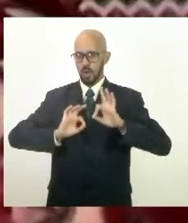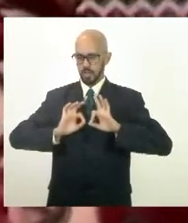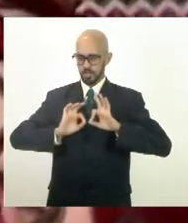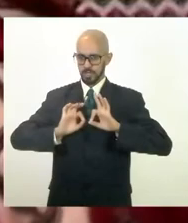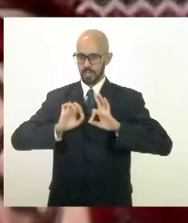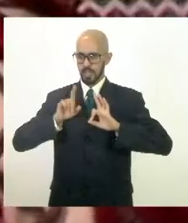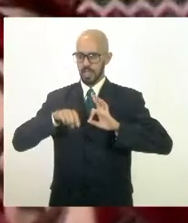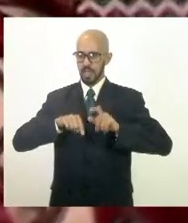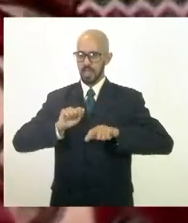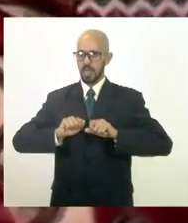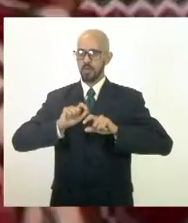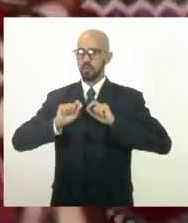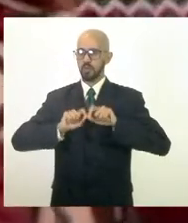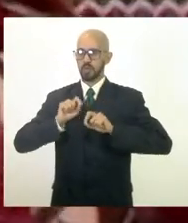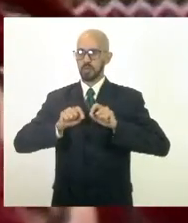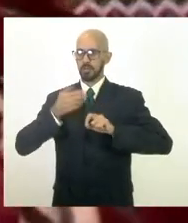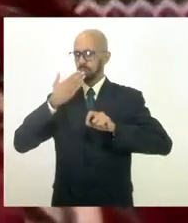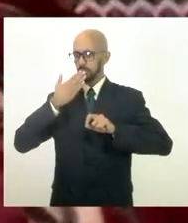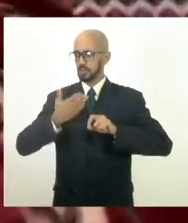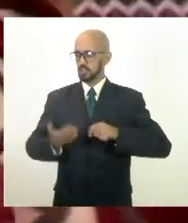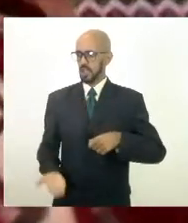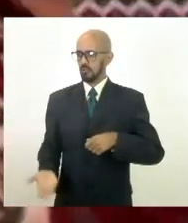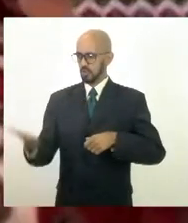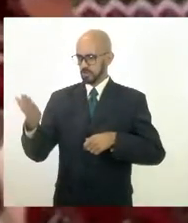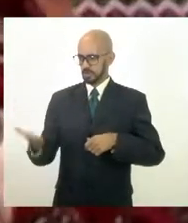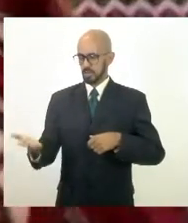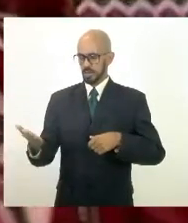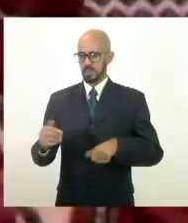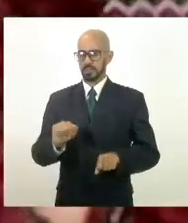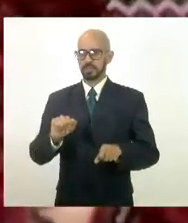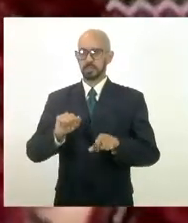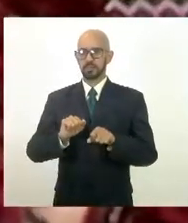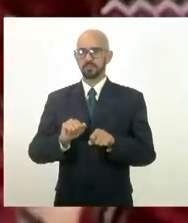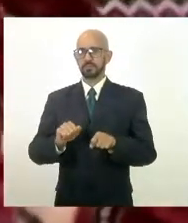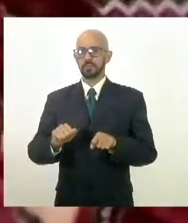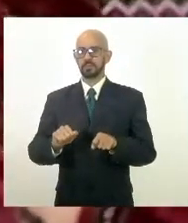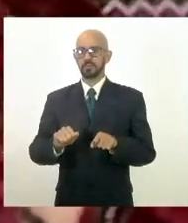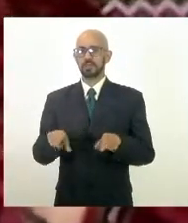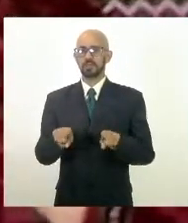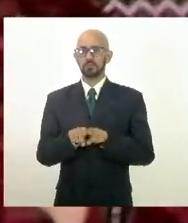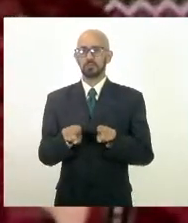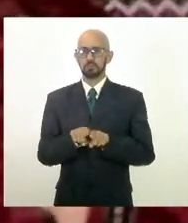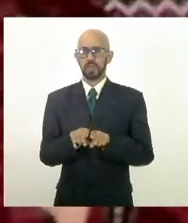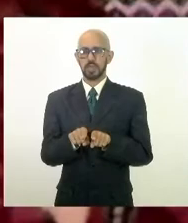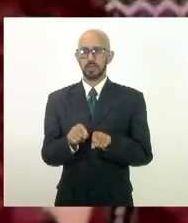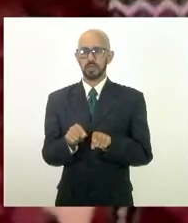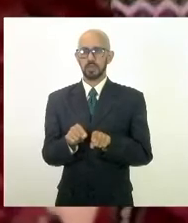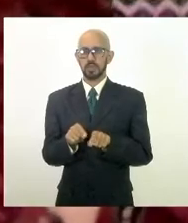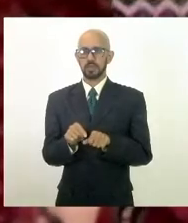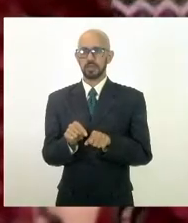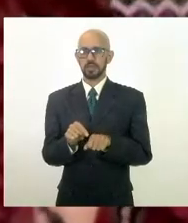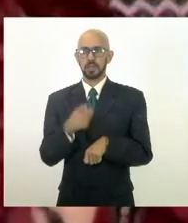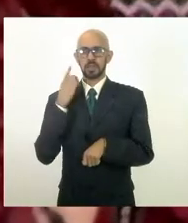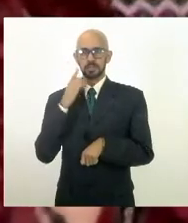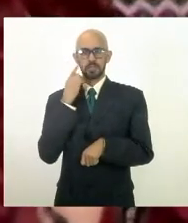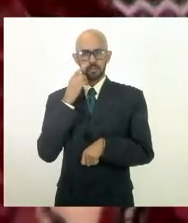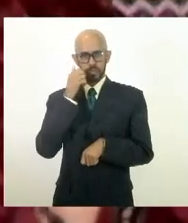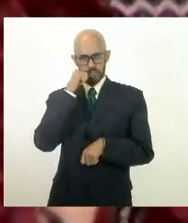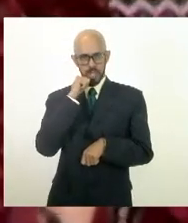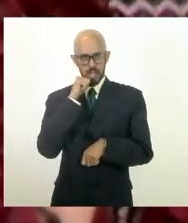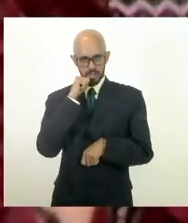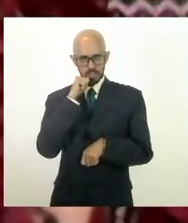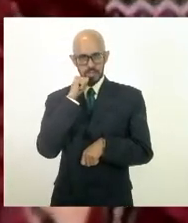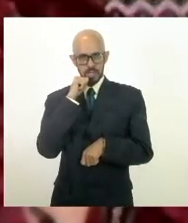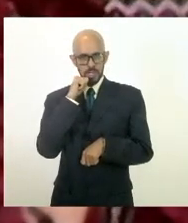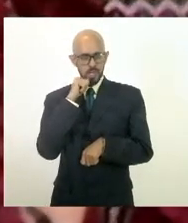de solicitar de vossa excelência e chamo a atenção aqui das deputadas e